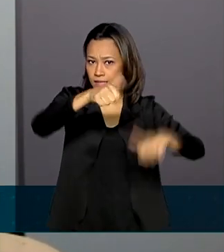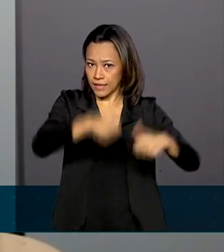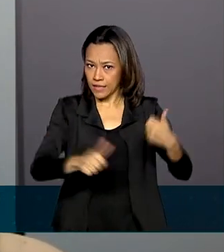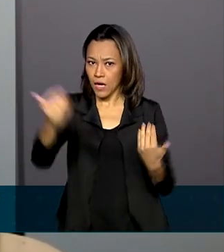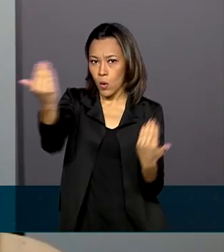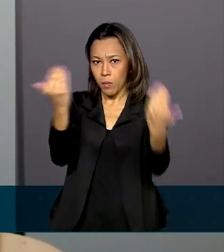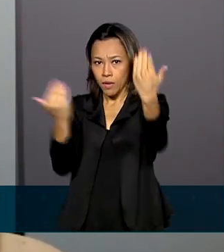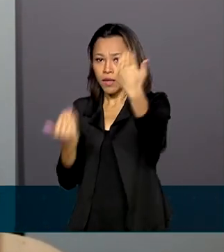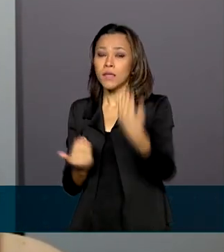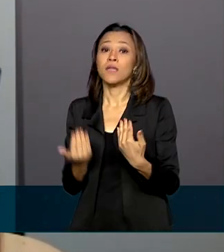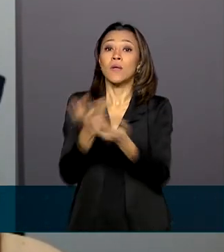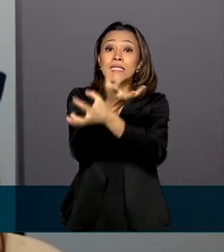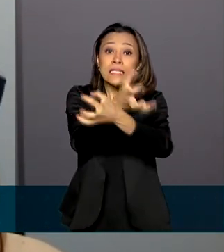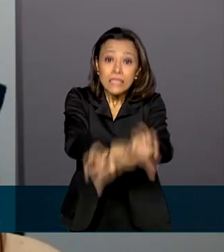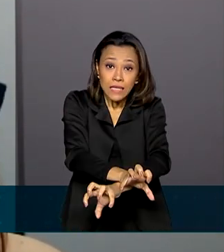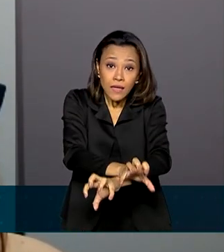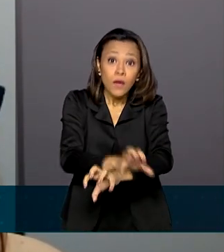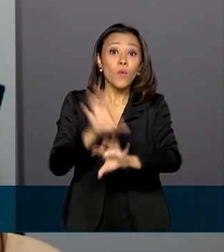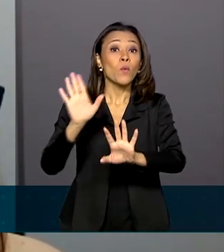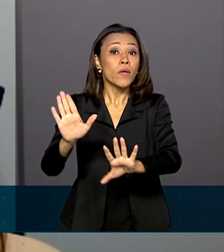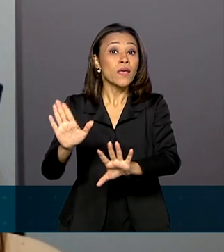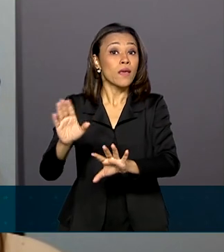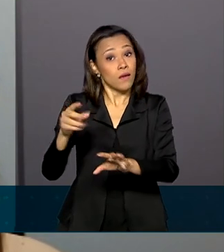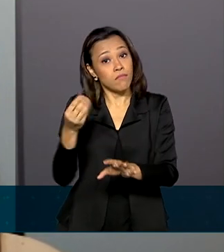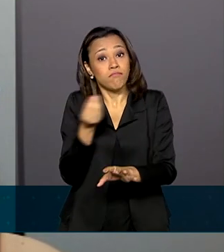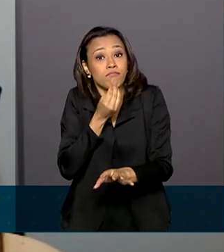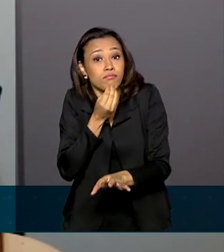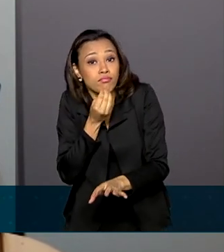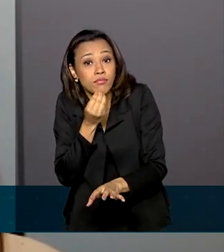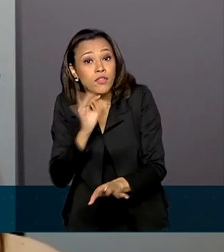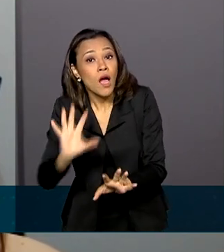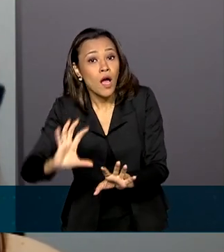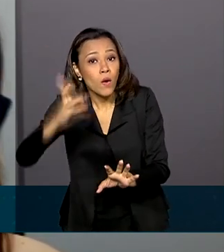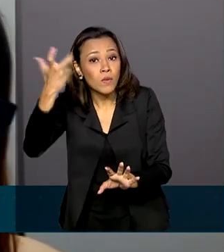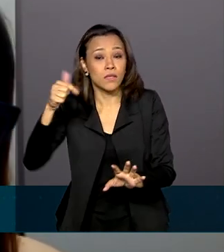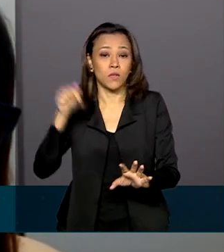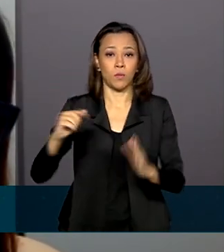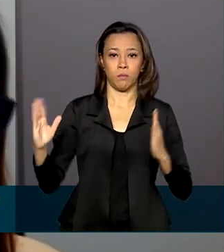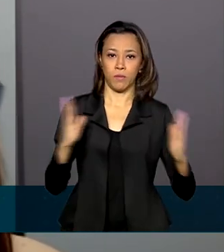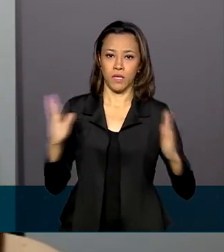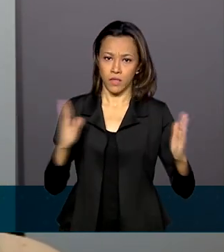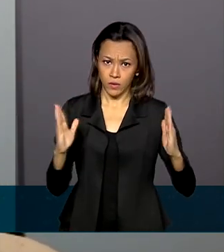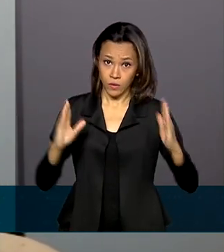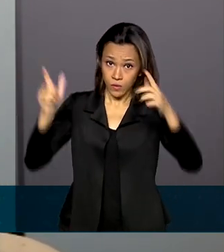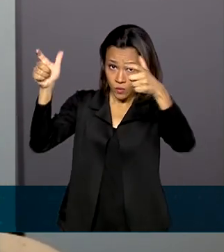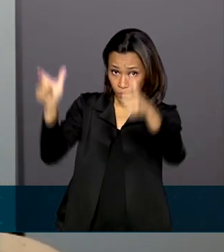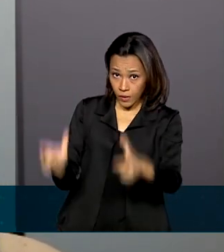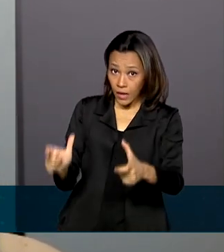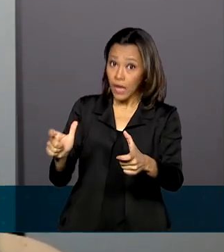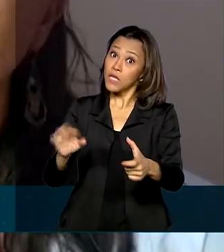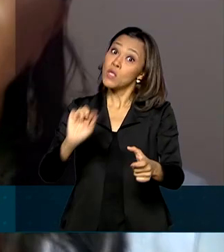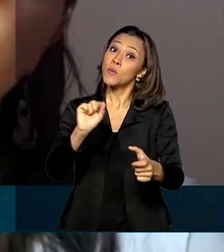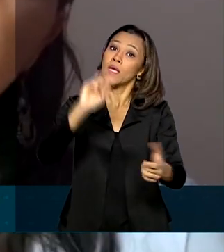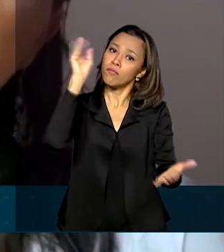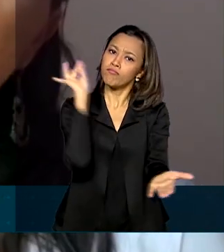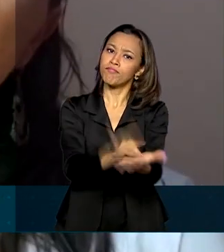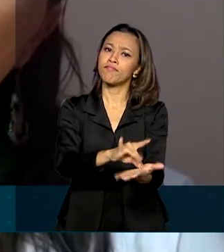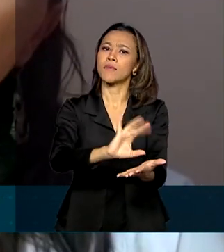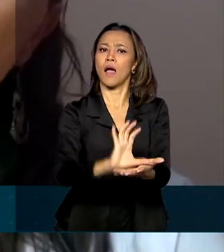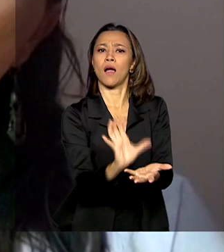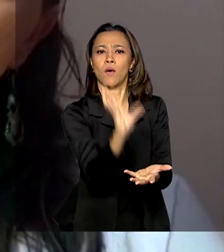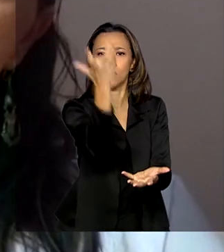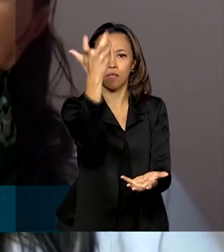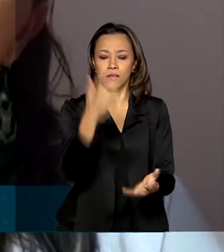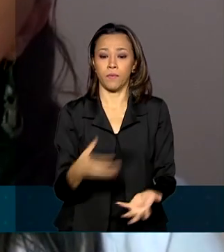comparação entre o que seria esperado normalmente naquela época e para aquele local e o que de fato ocorreu. Construímos